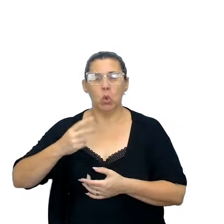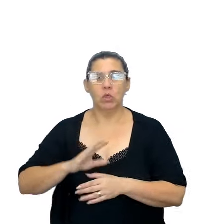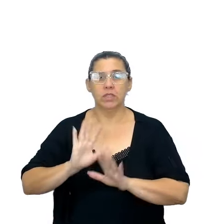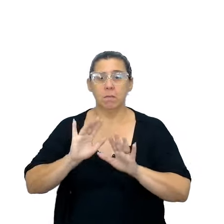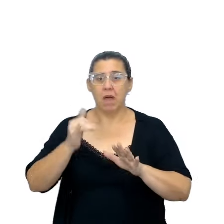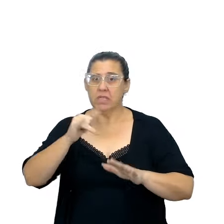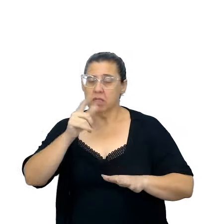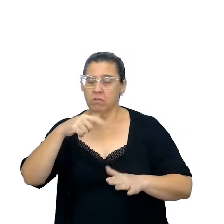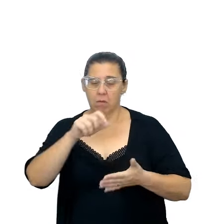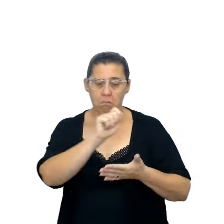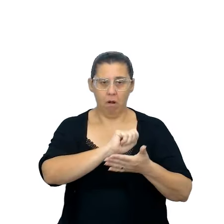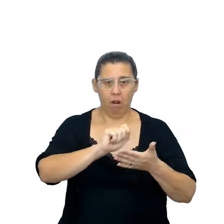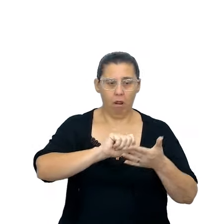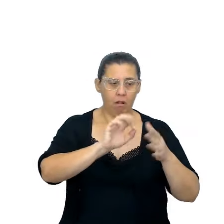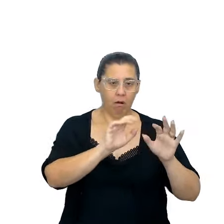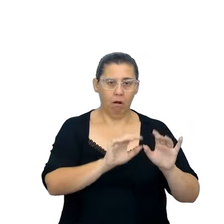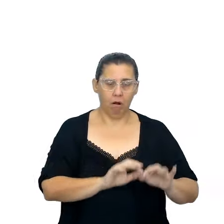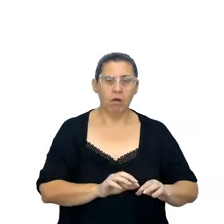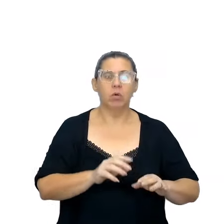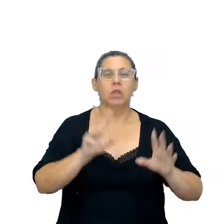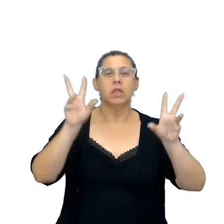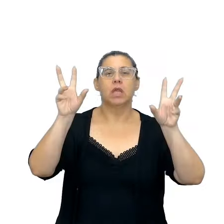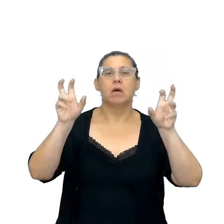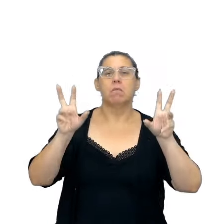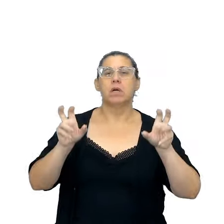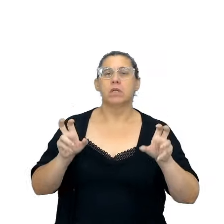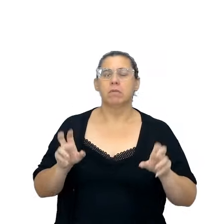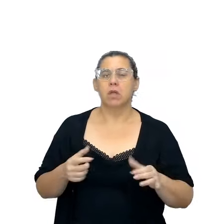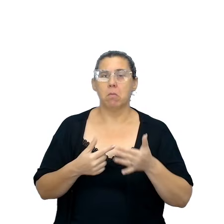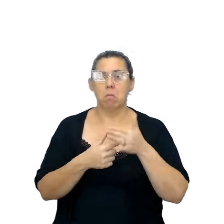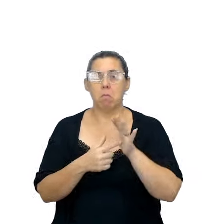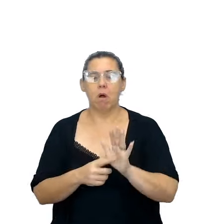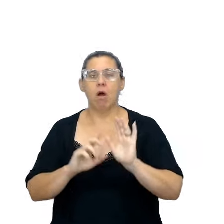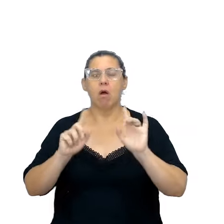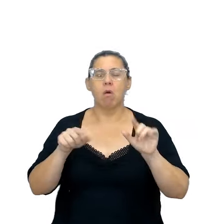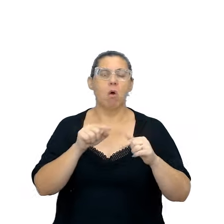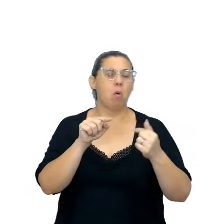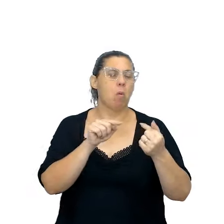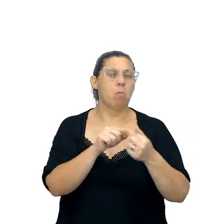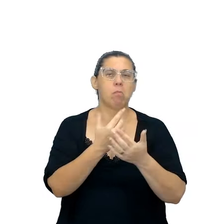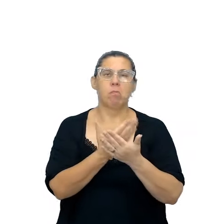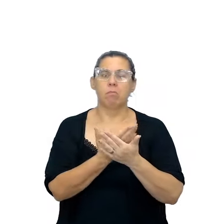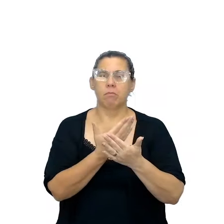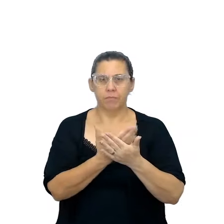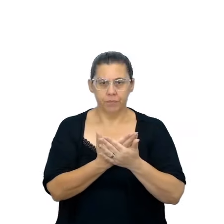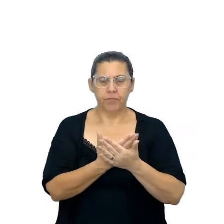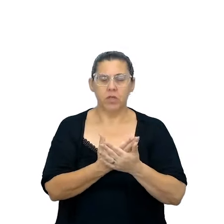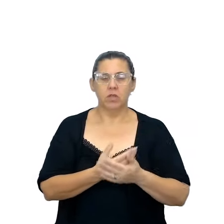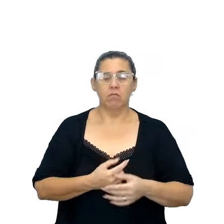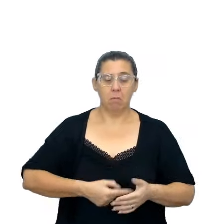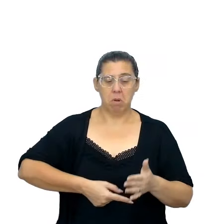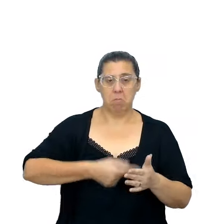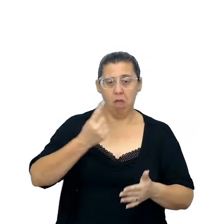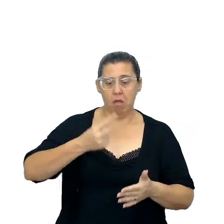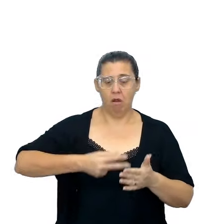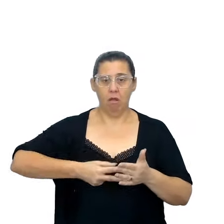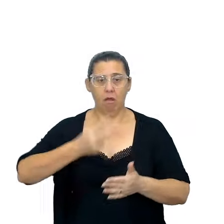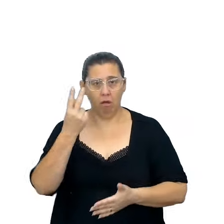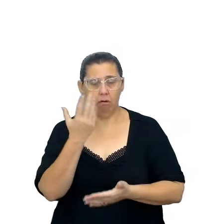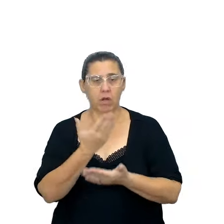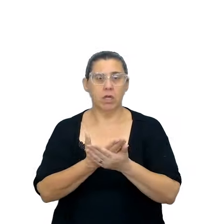usando esses temas, e aqui eu já coloco qual é o objetivo dessa aula, qual o objetivo da segunda, e ali vou